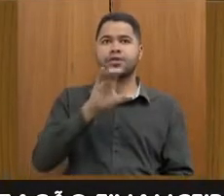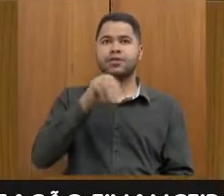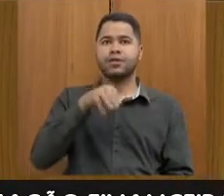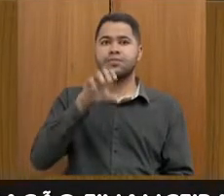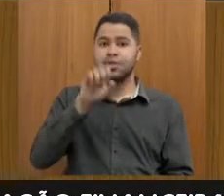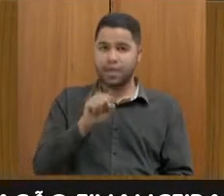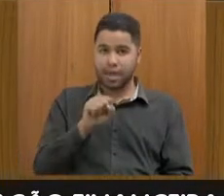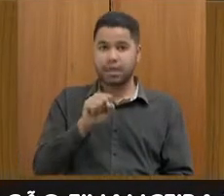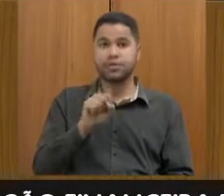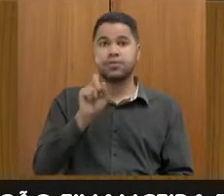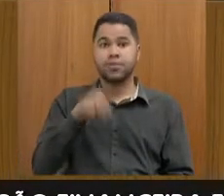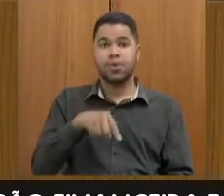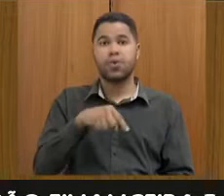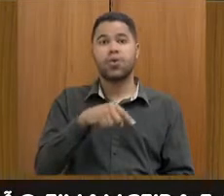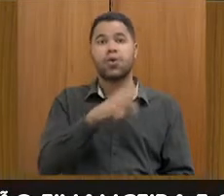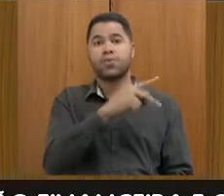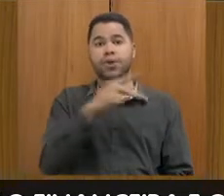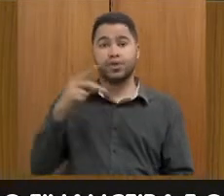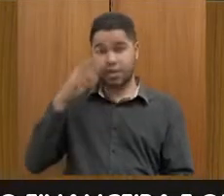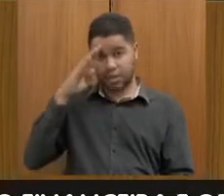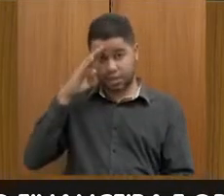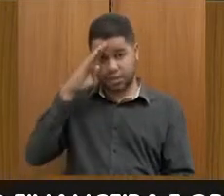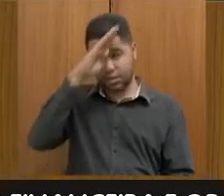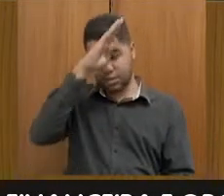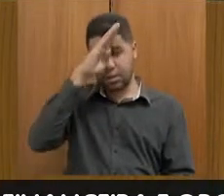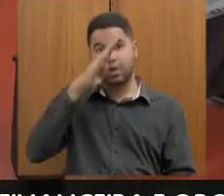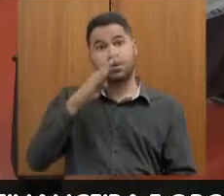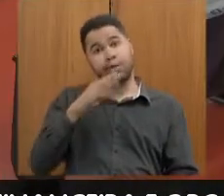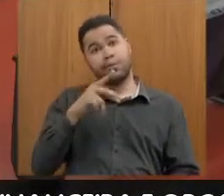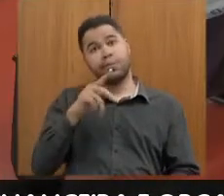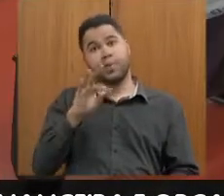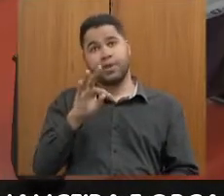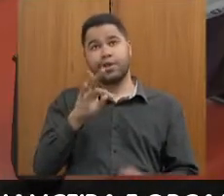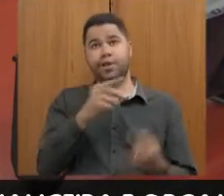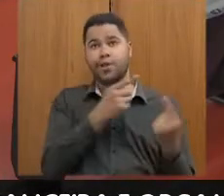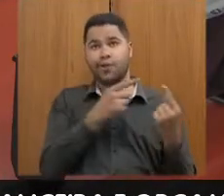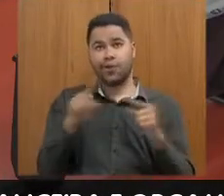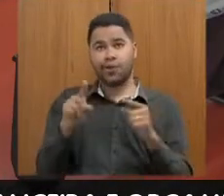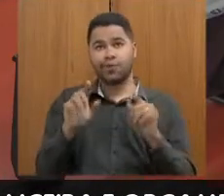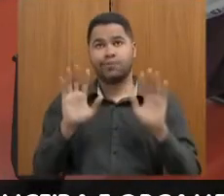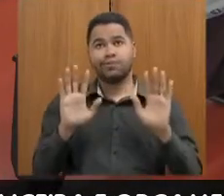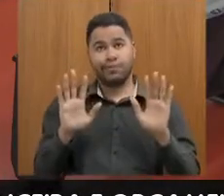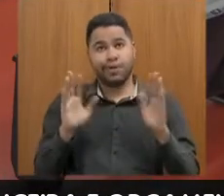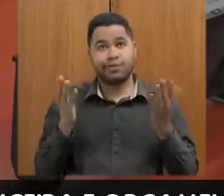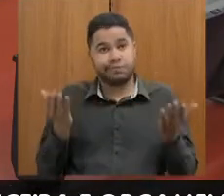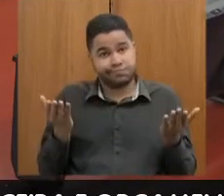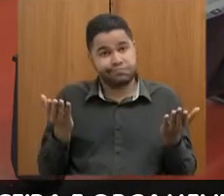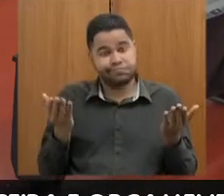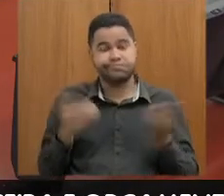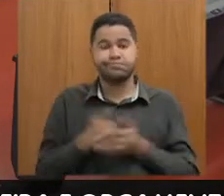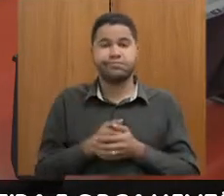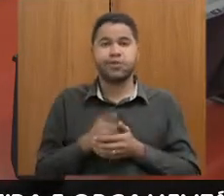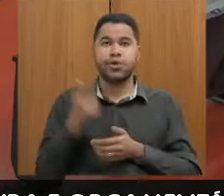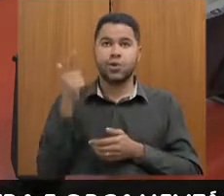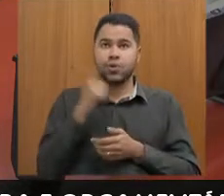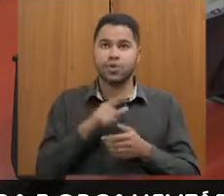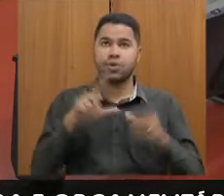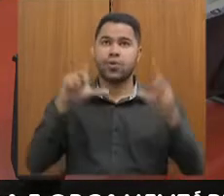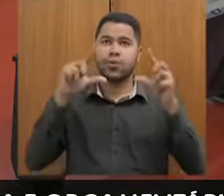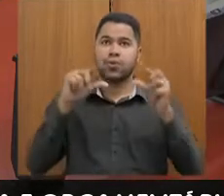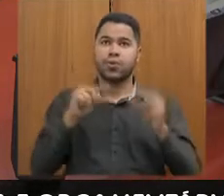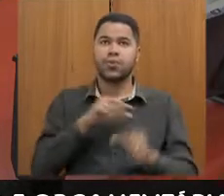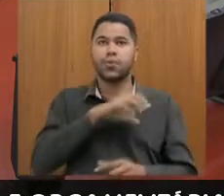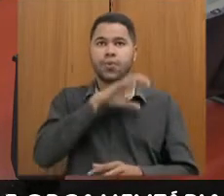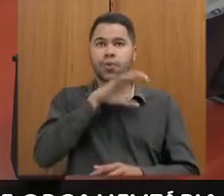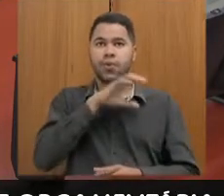presidente Jair Bolsonaro, mesmo o PT votando contra, não é, Bia? Mas, enfim, conseguimos baixar os impostos e vai